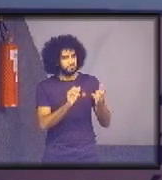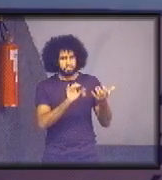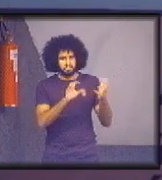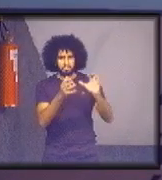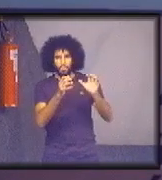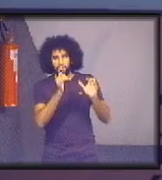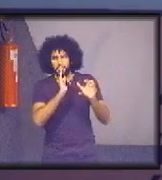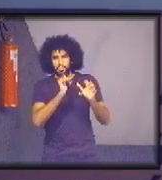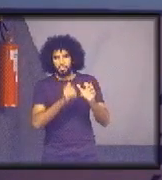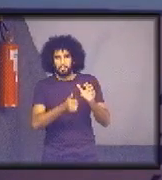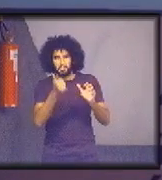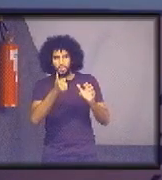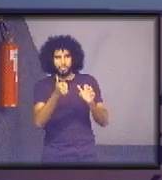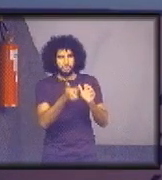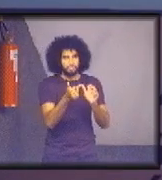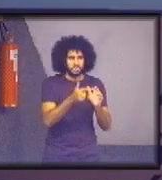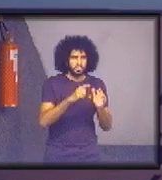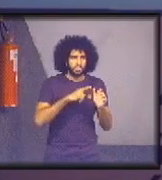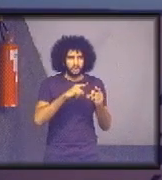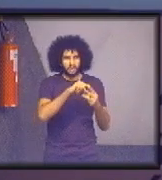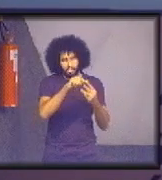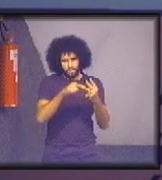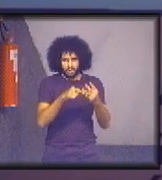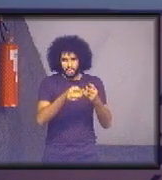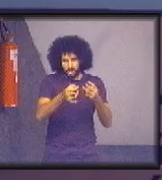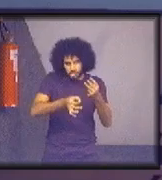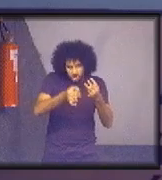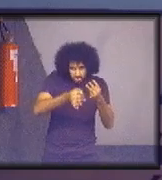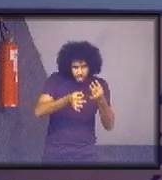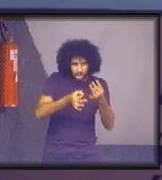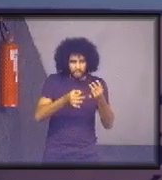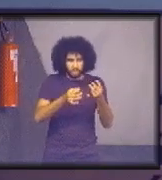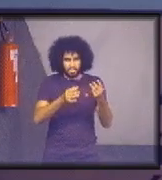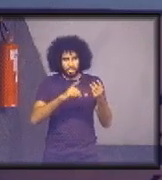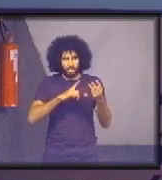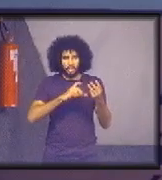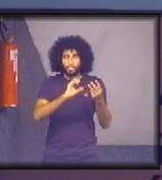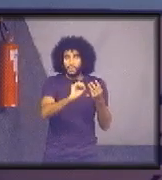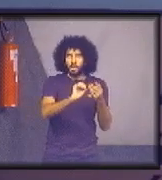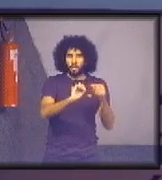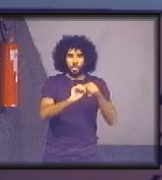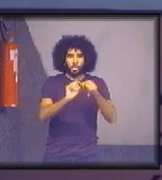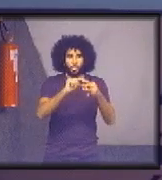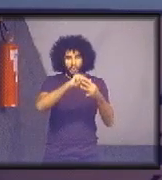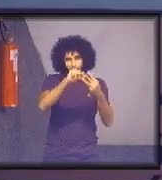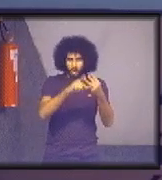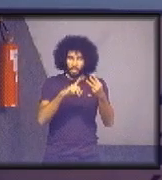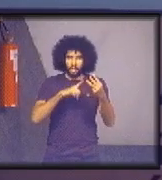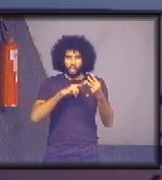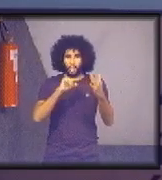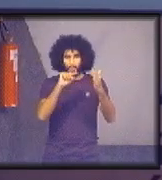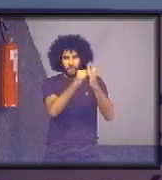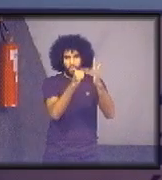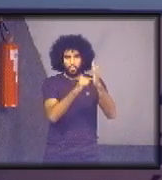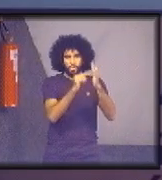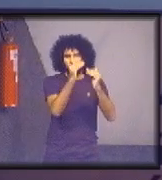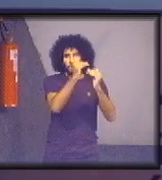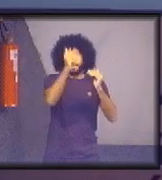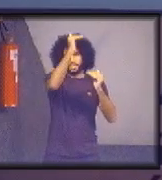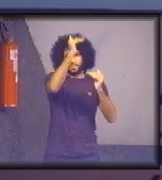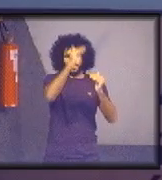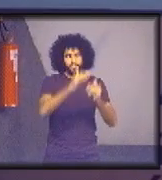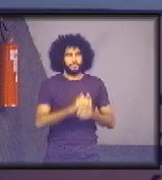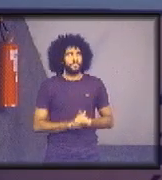o primeiro e o segundo quartil ainda tenha três tribunais com consumo de zero. Todos esses vão ganhar pontuação máxima. Claro.